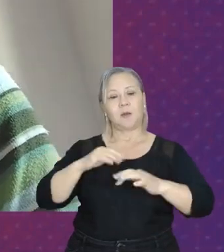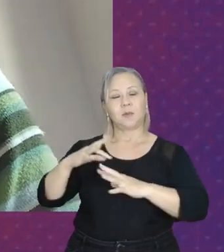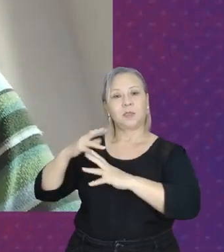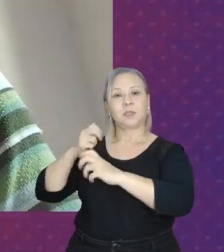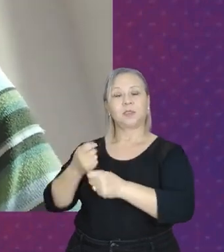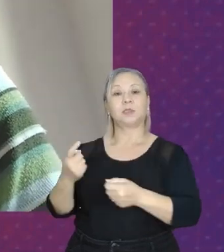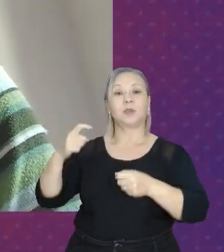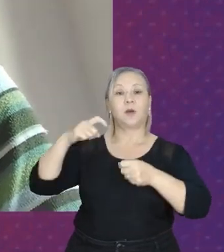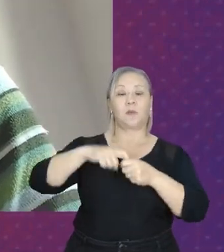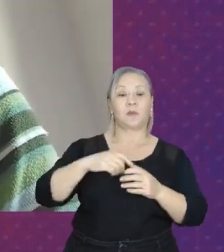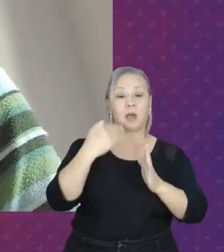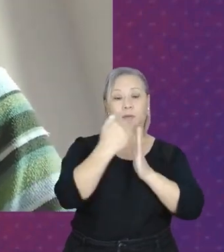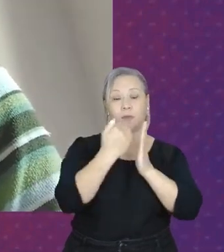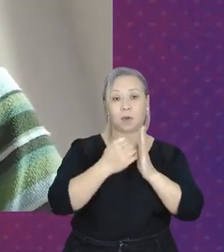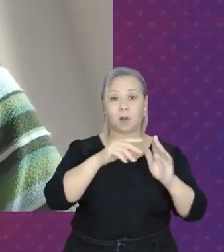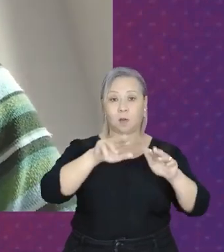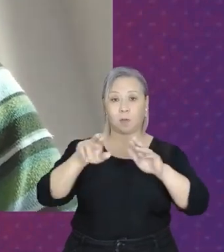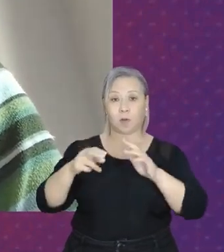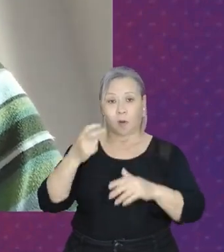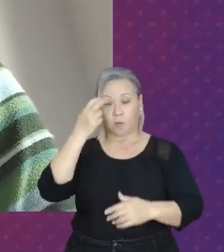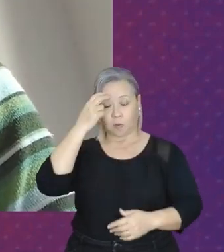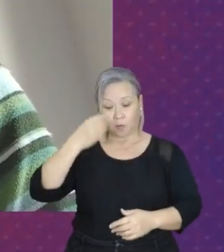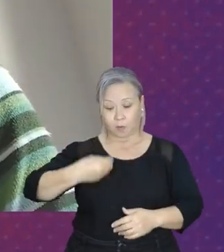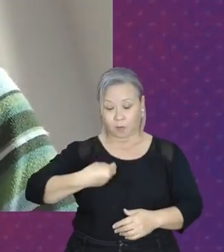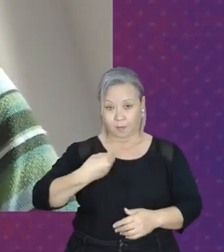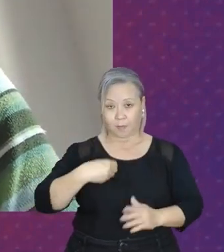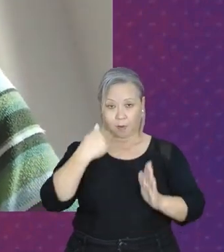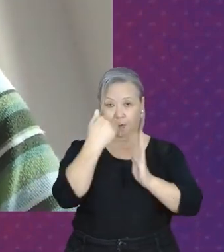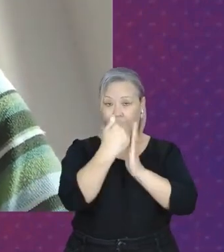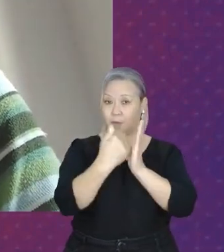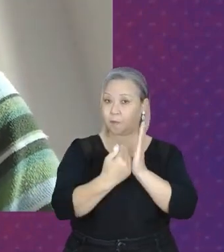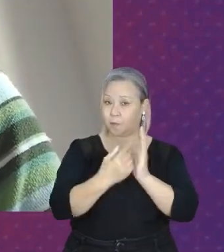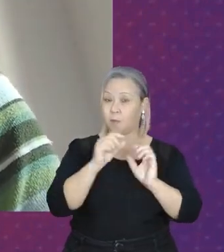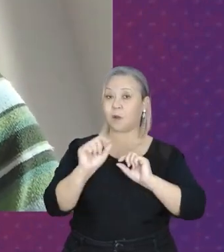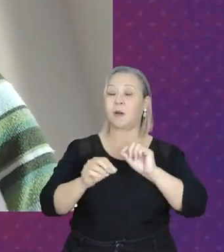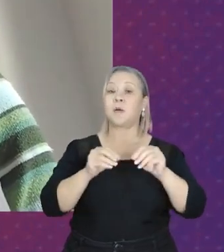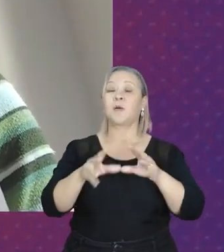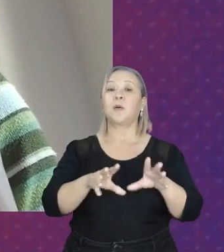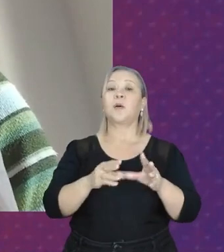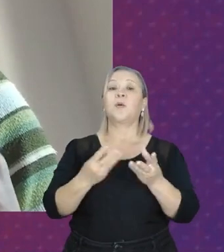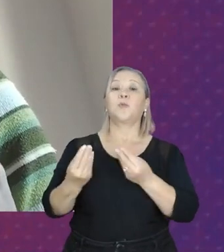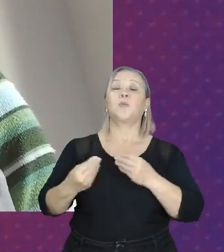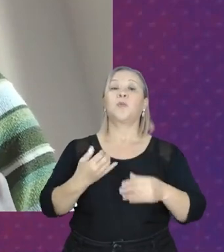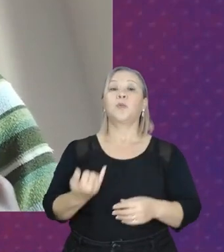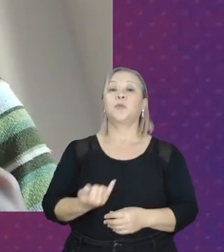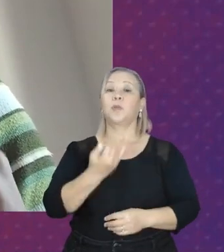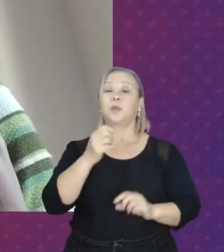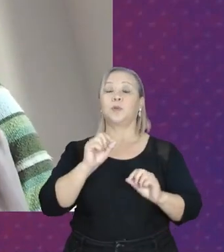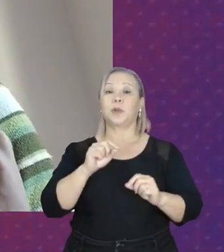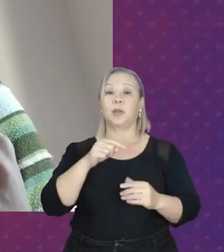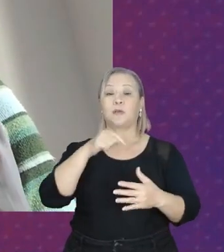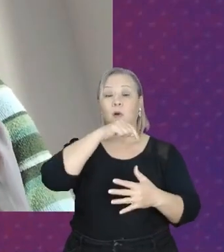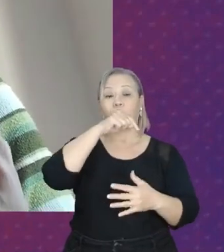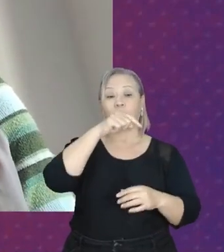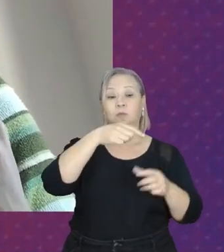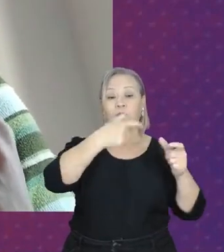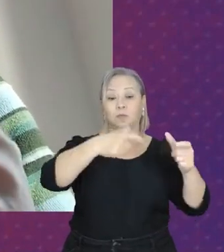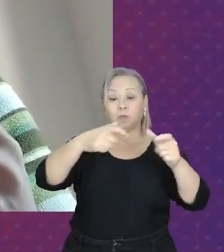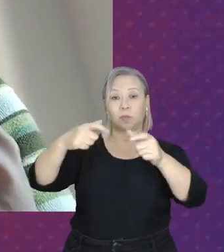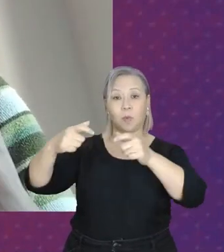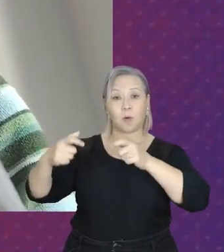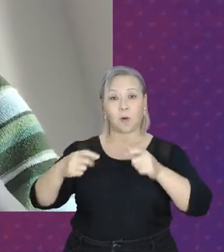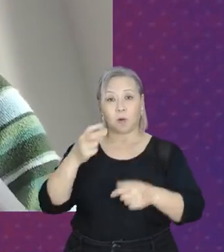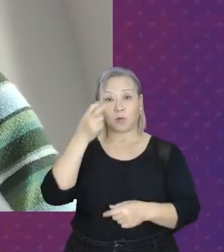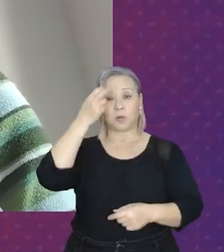Cultura Viva, que foi um programa muito importante, porque ele levou pontos de cultura, se investiu em pontos de